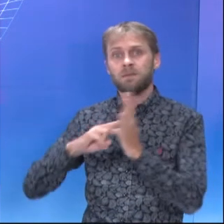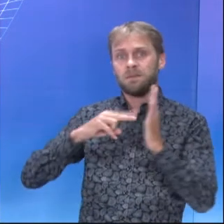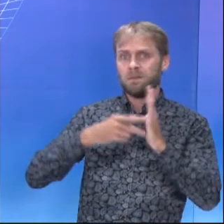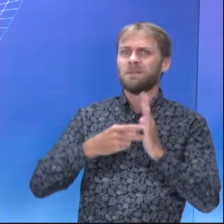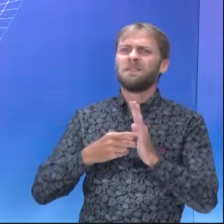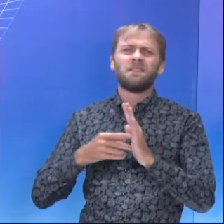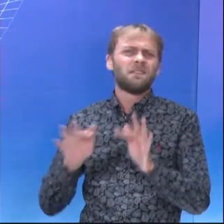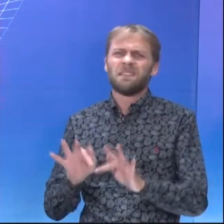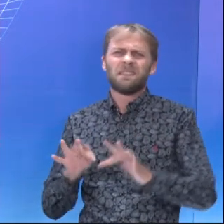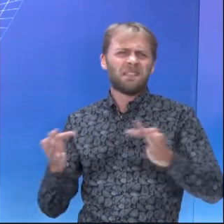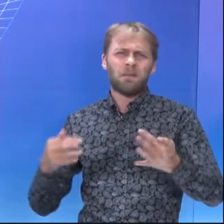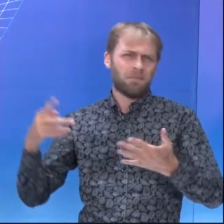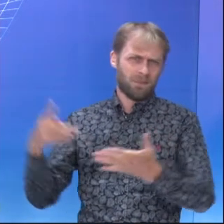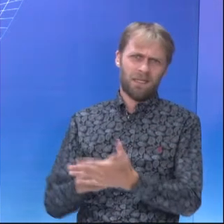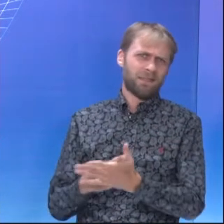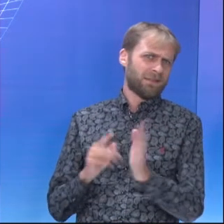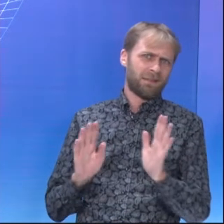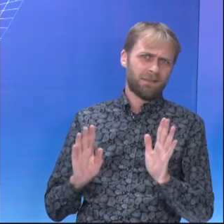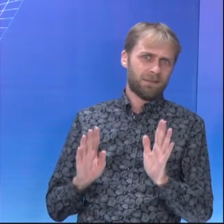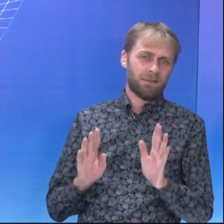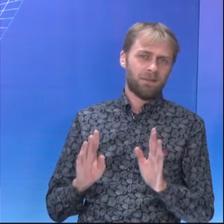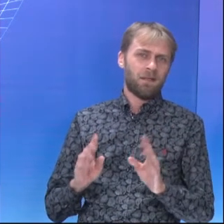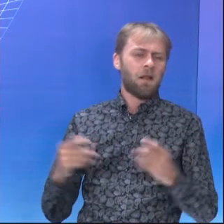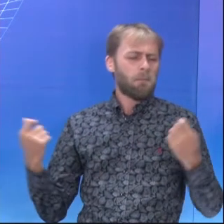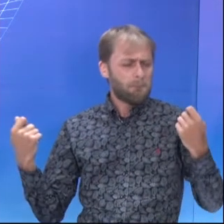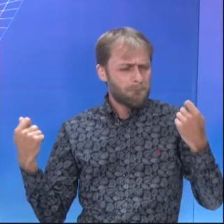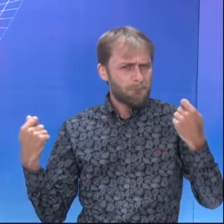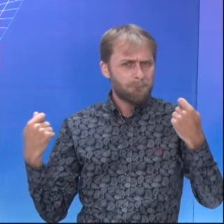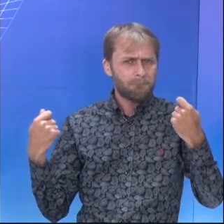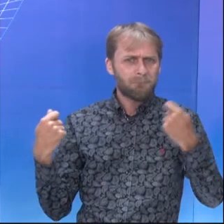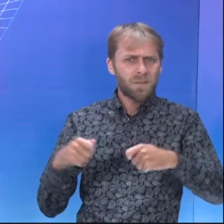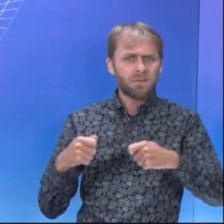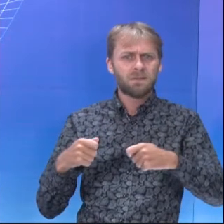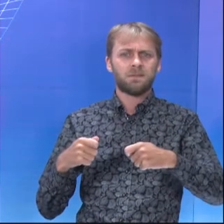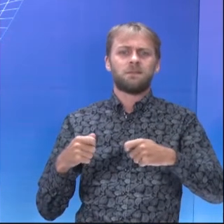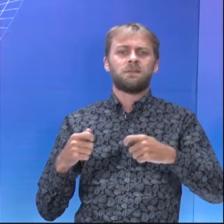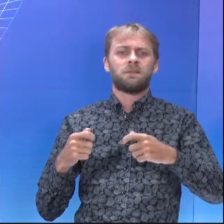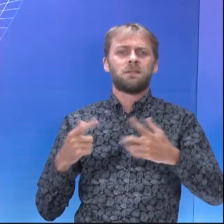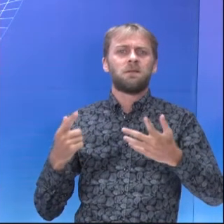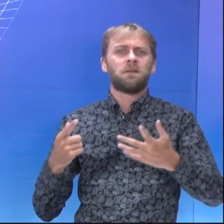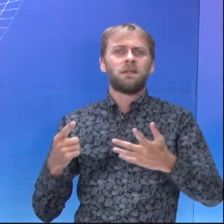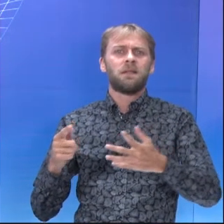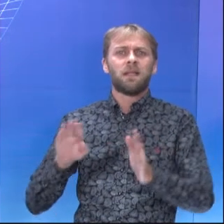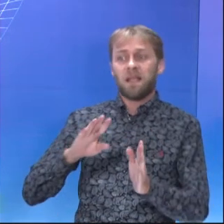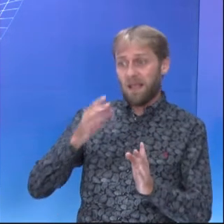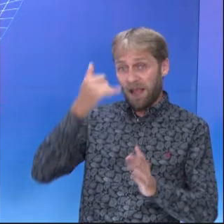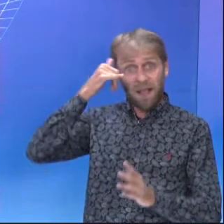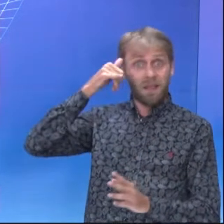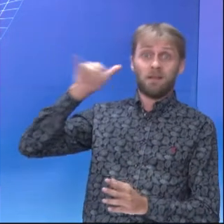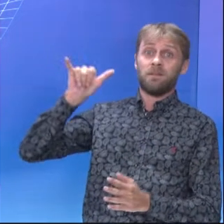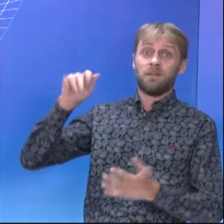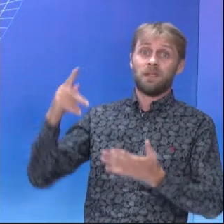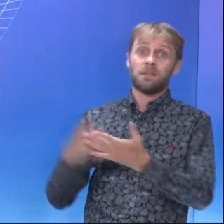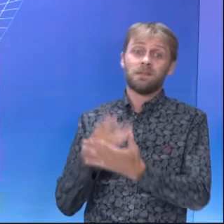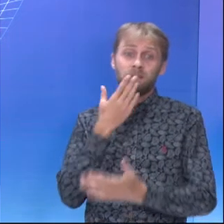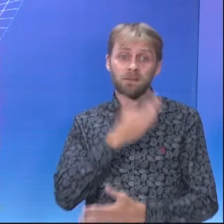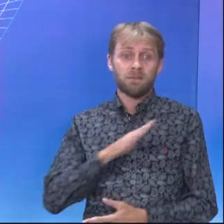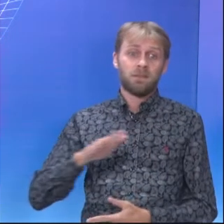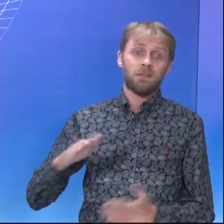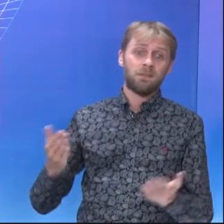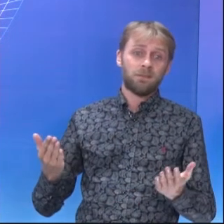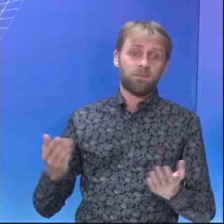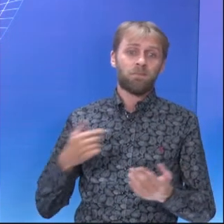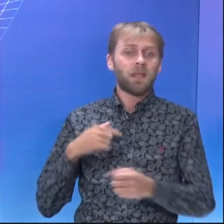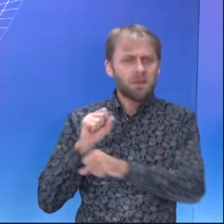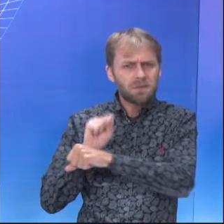accident, leaving open the potential for many more such accidents to occur. I